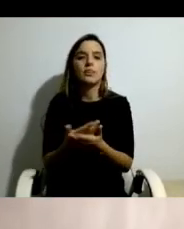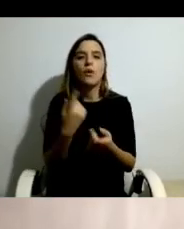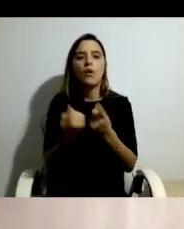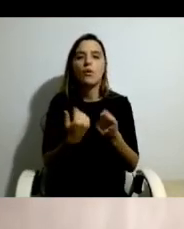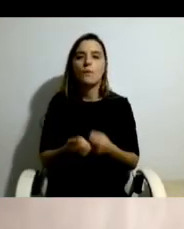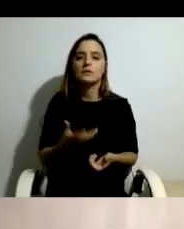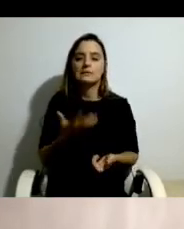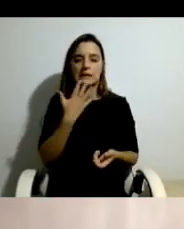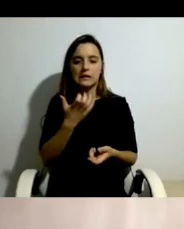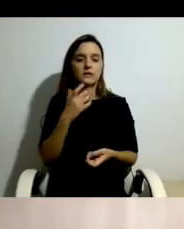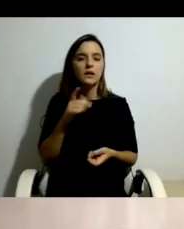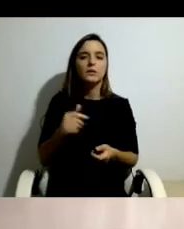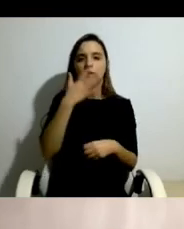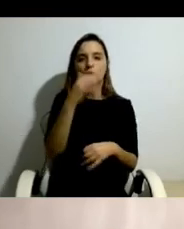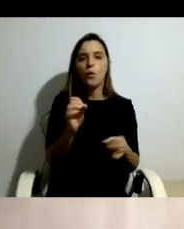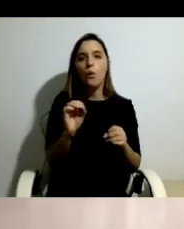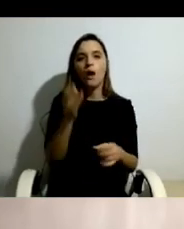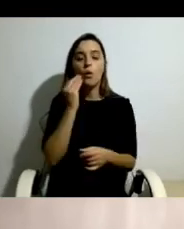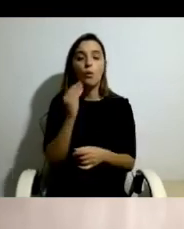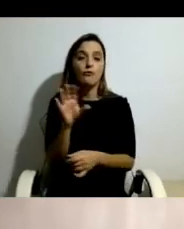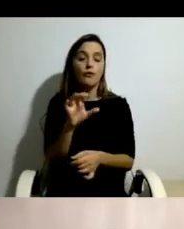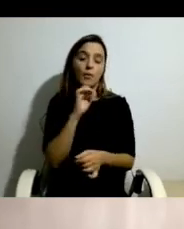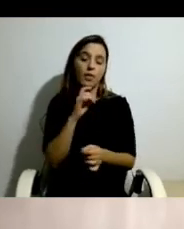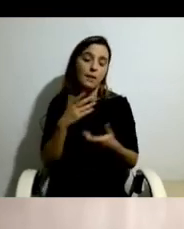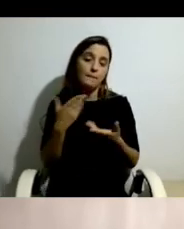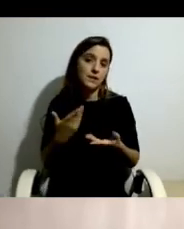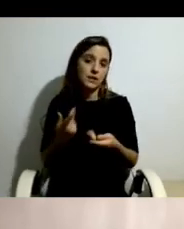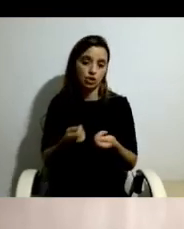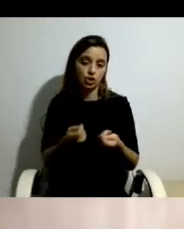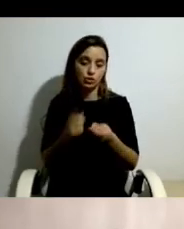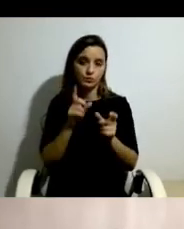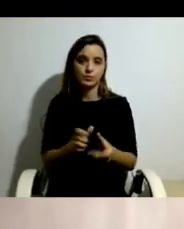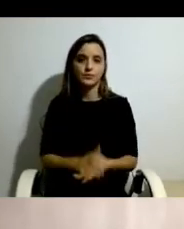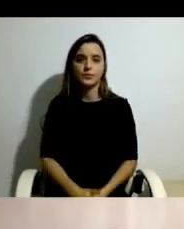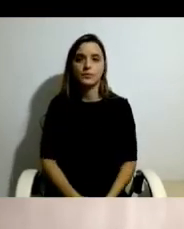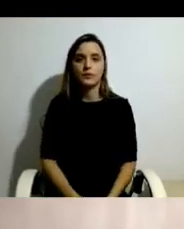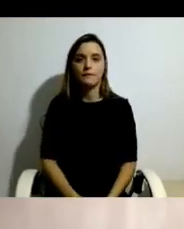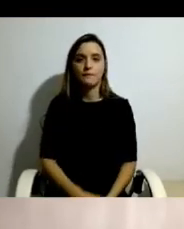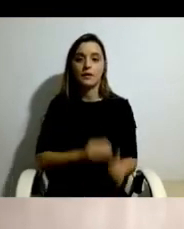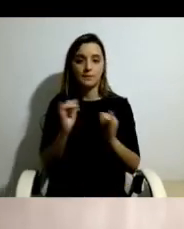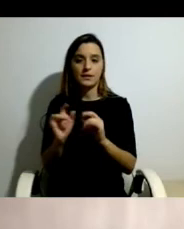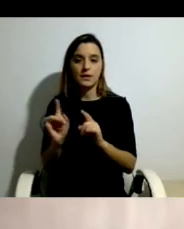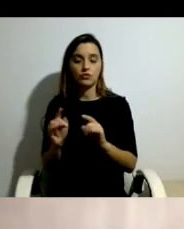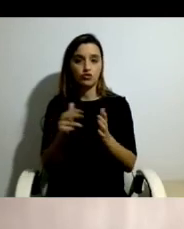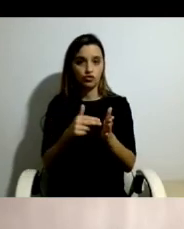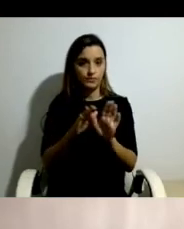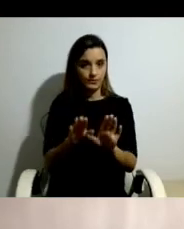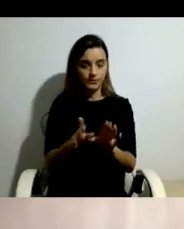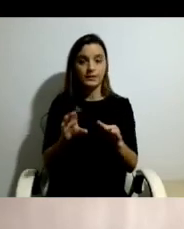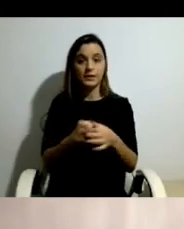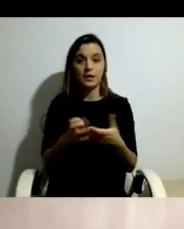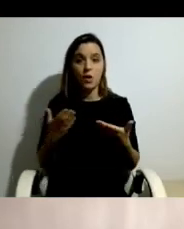como foram gerindo o seu presente. Não podes avançar, espera, só um bocadinho. Relativamente ao presente,